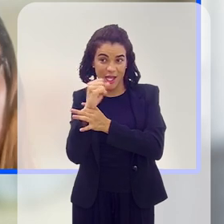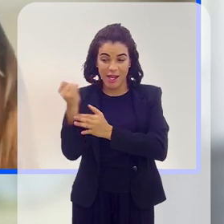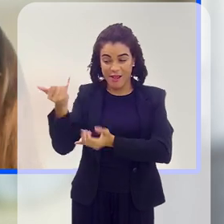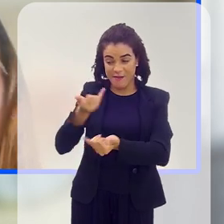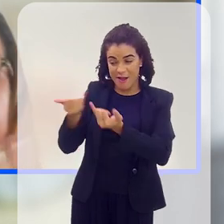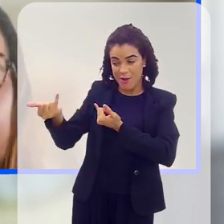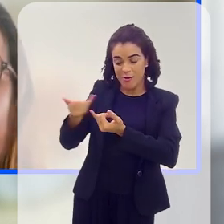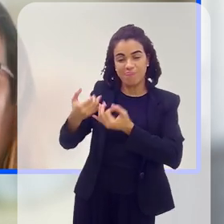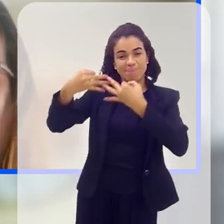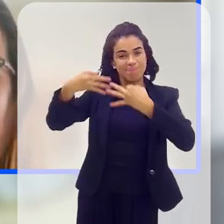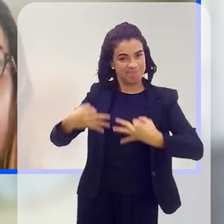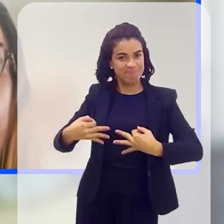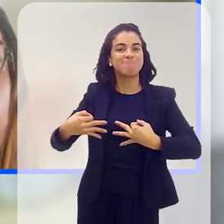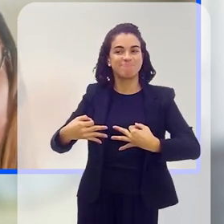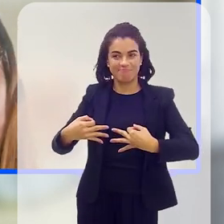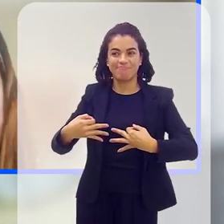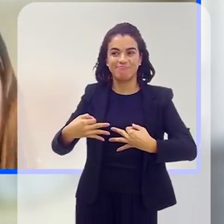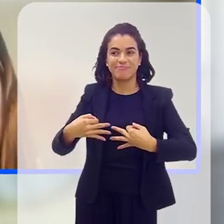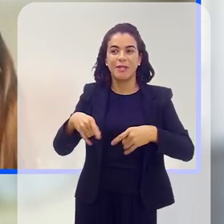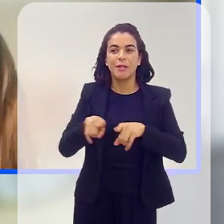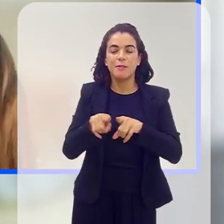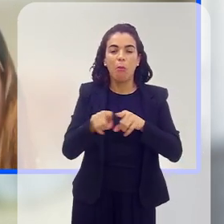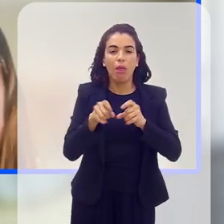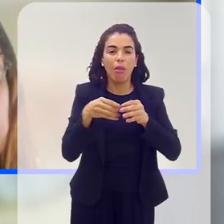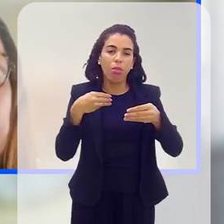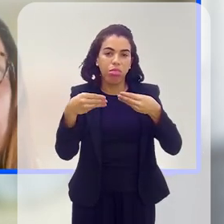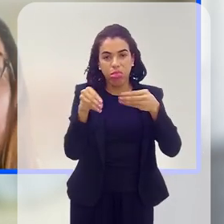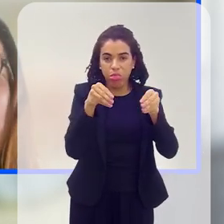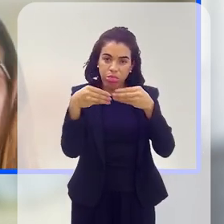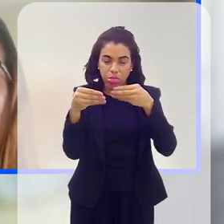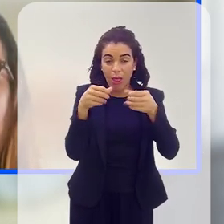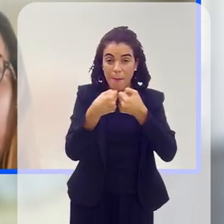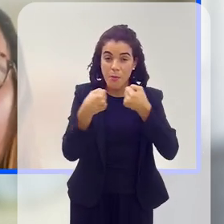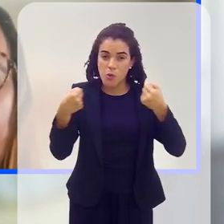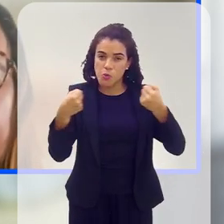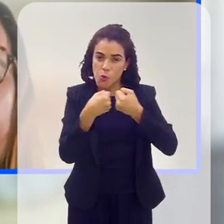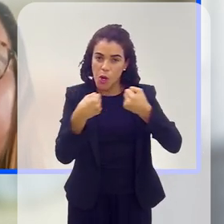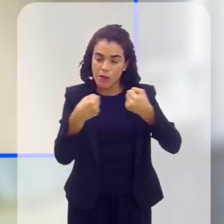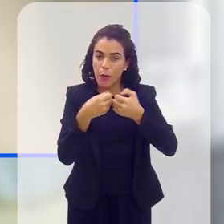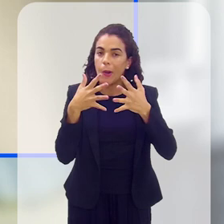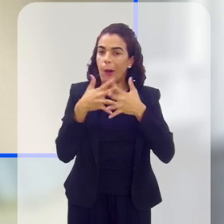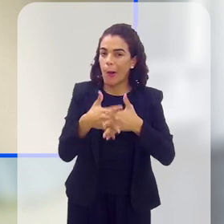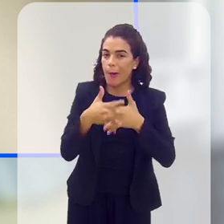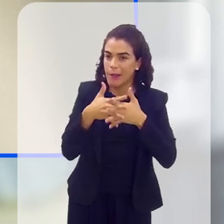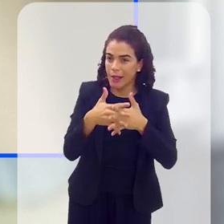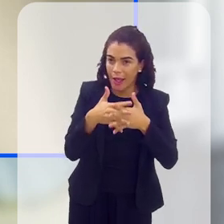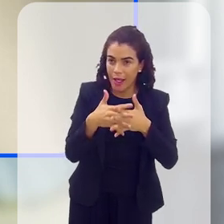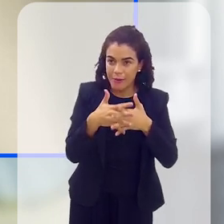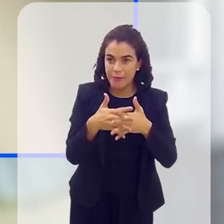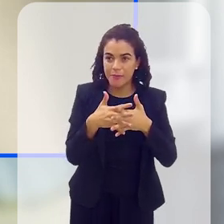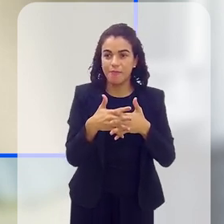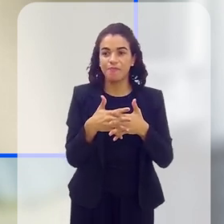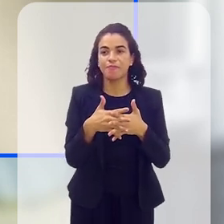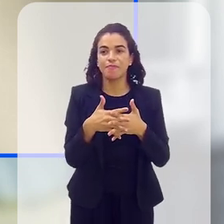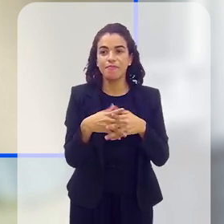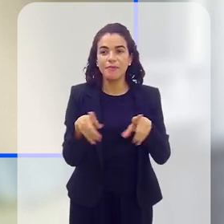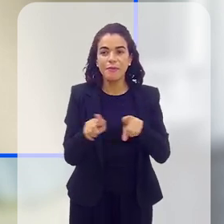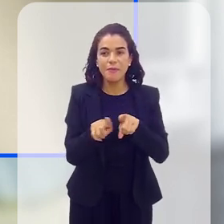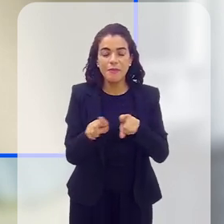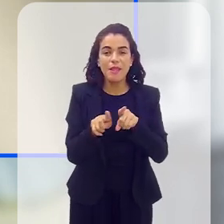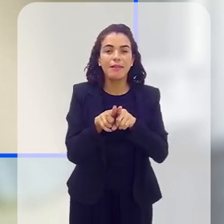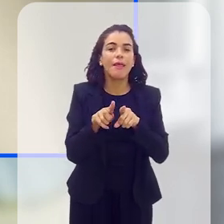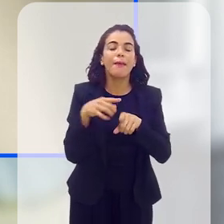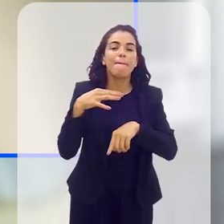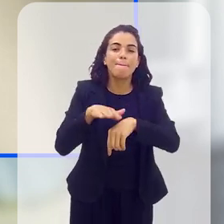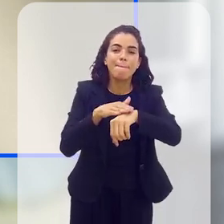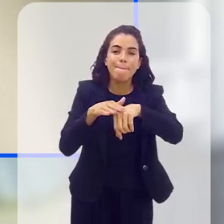ela falou perfeitamente bem, esse afrouxamento que nós temos é super complicado, nós temos aí pele